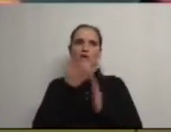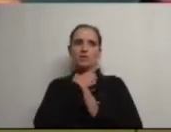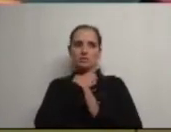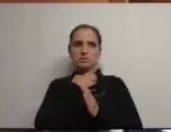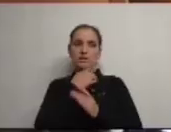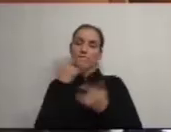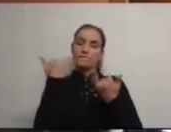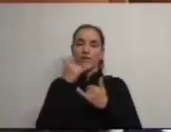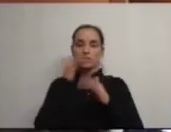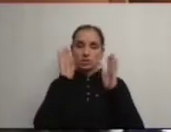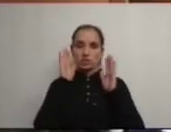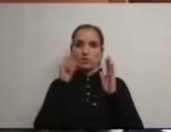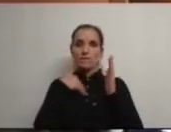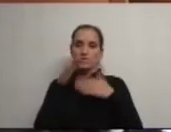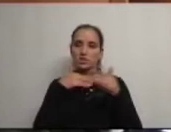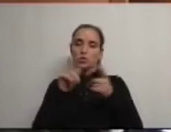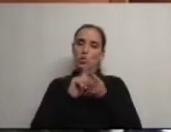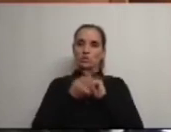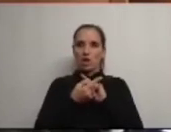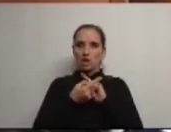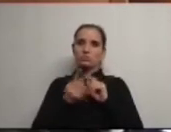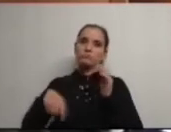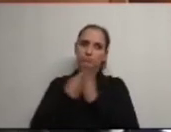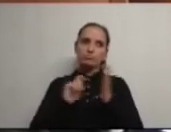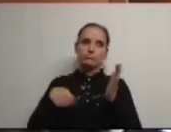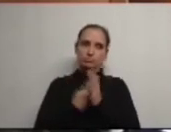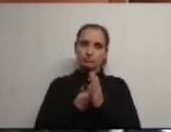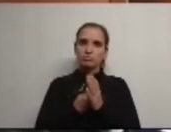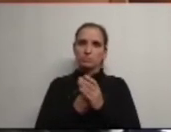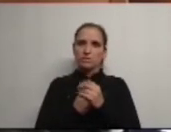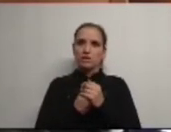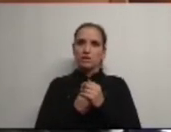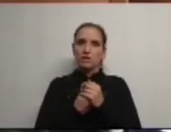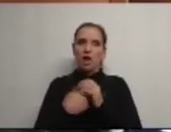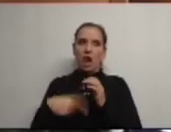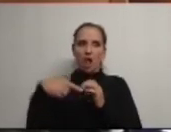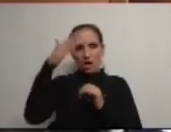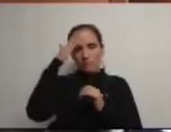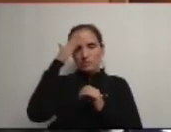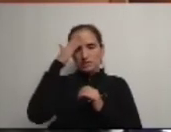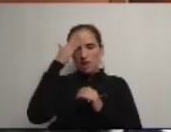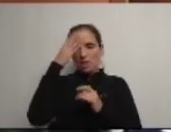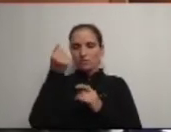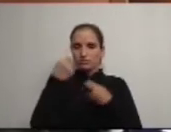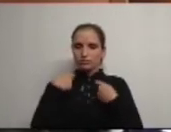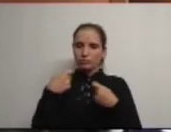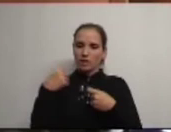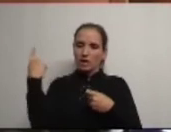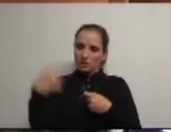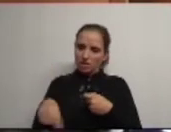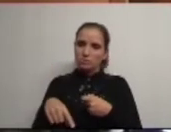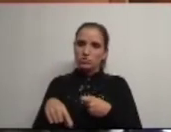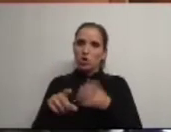felizmente que fizemos o contrário investimos e temos capacidade financeira e temos